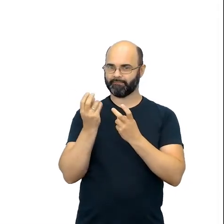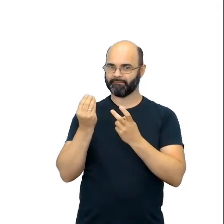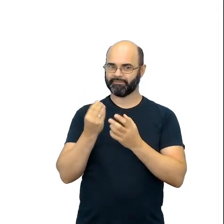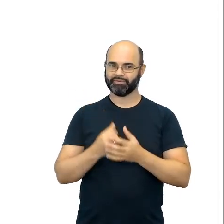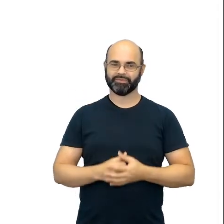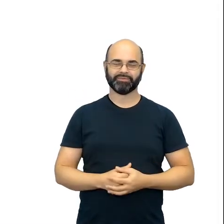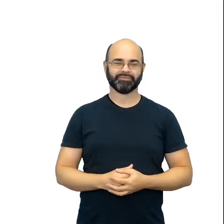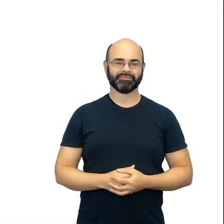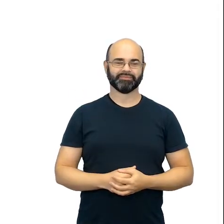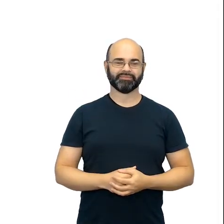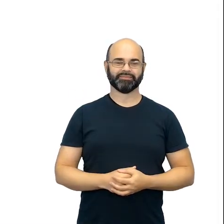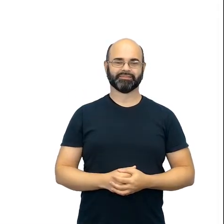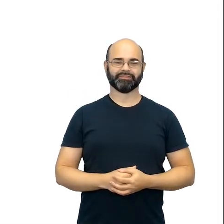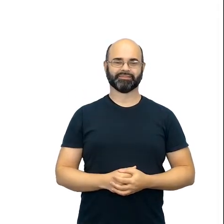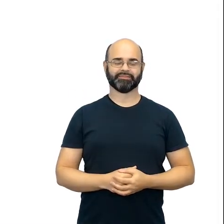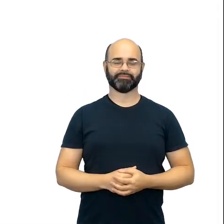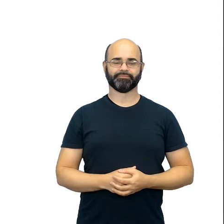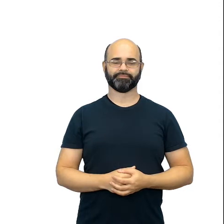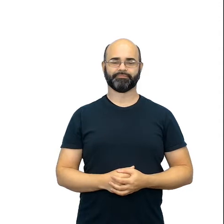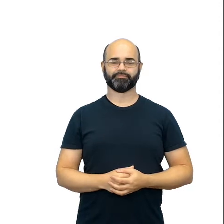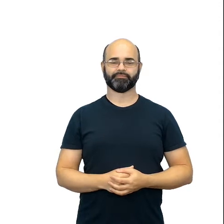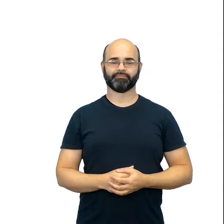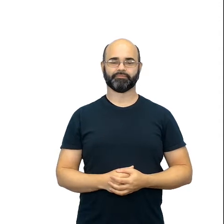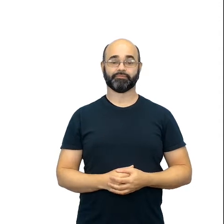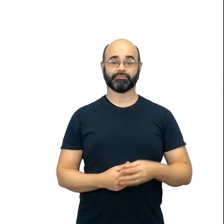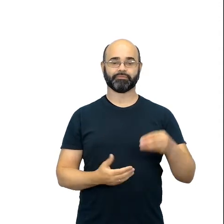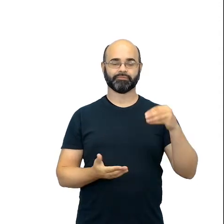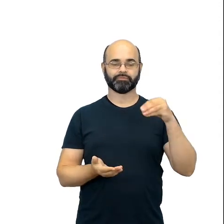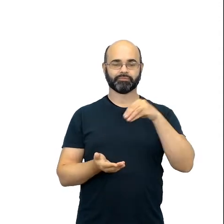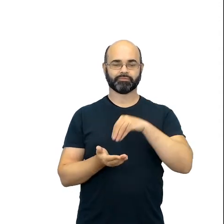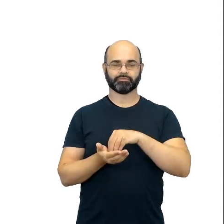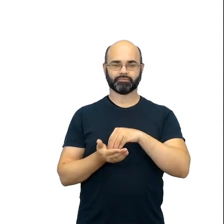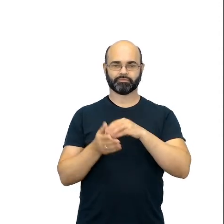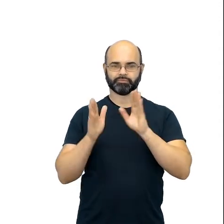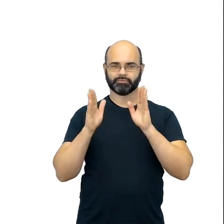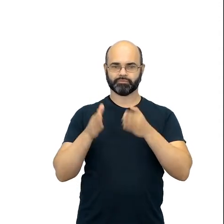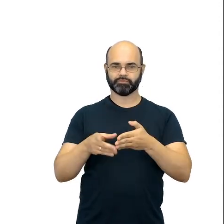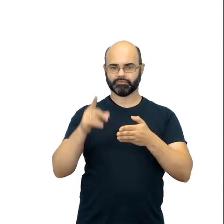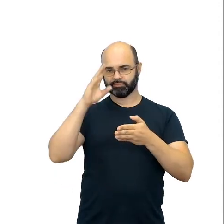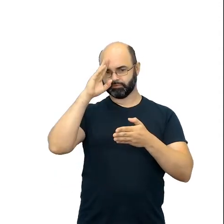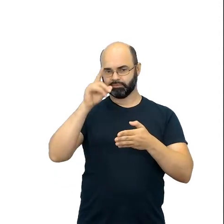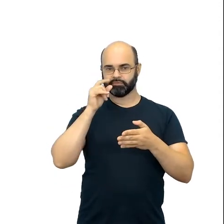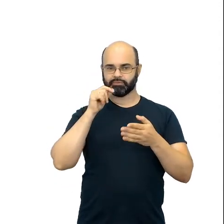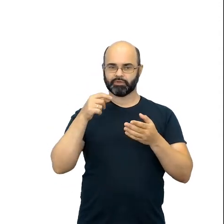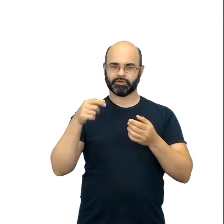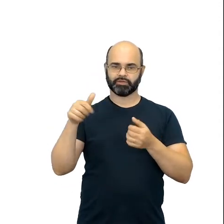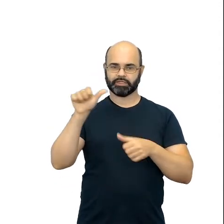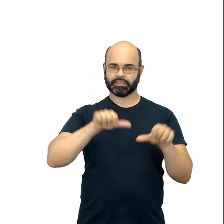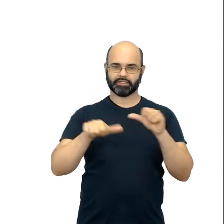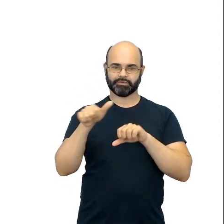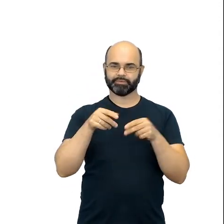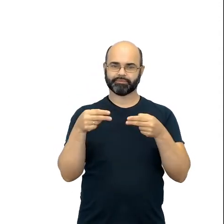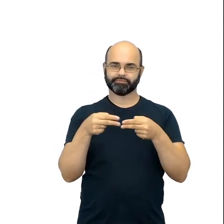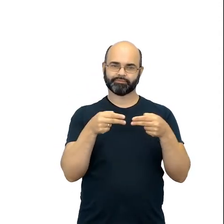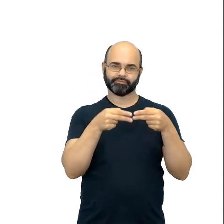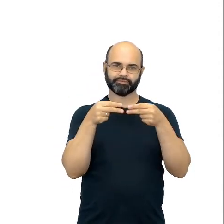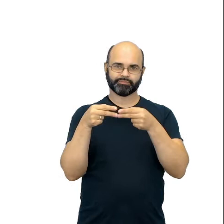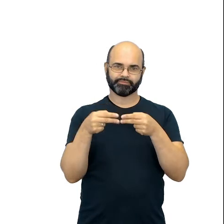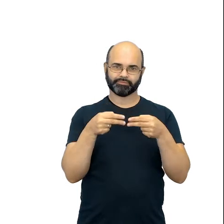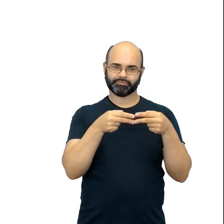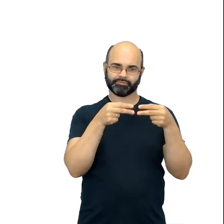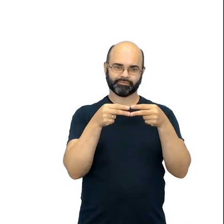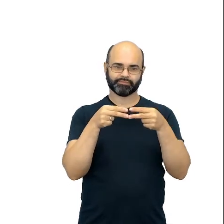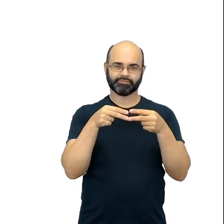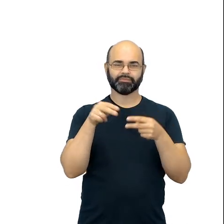Então, o tema central é transformações químicas e ligações. Eu trouxe aí duas imagens, né?